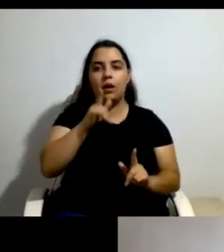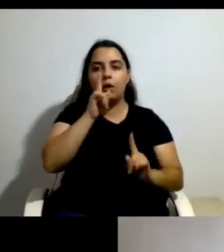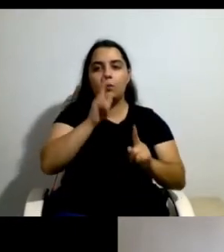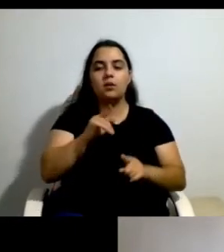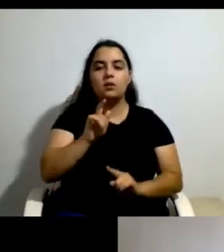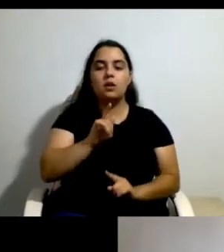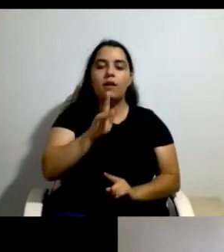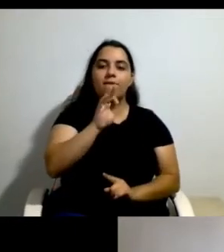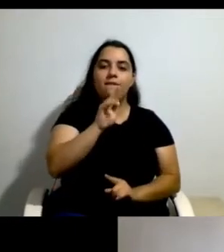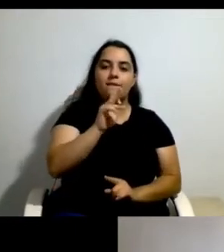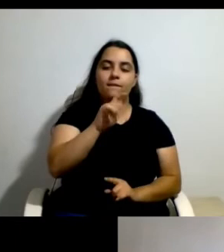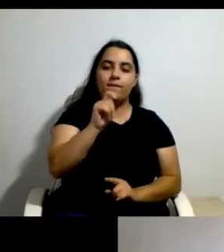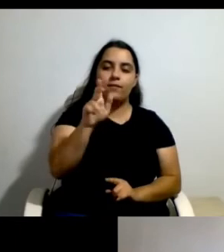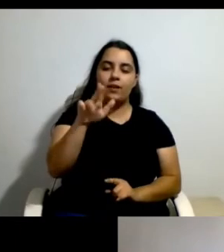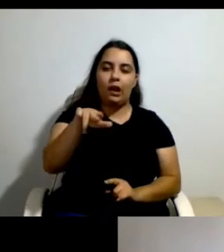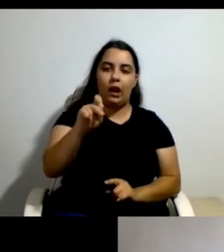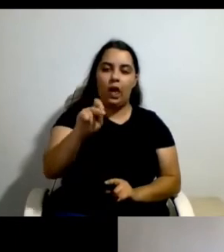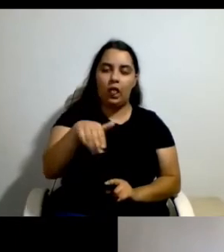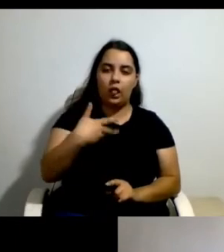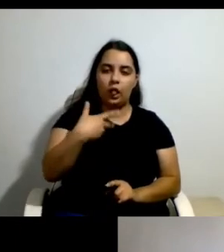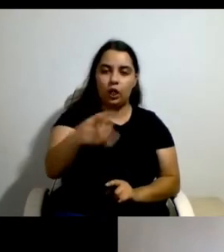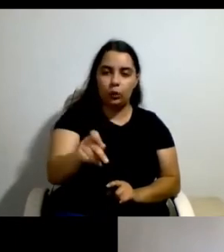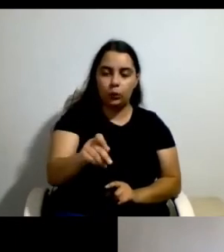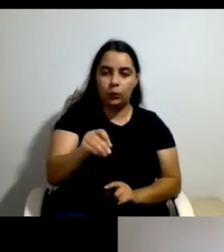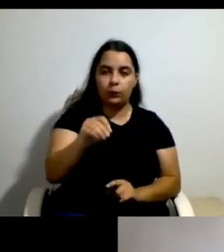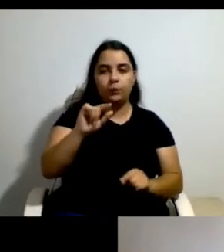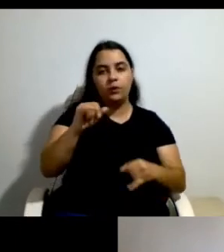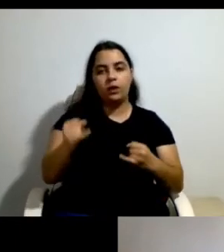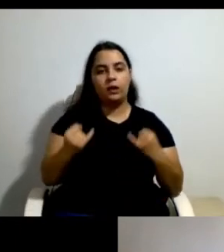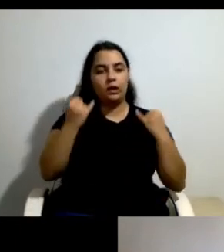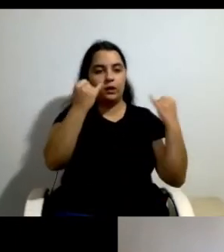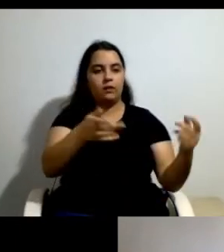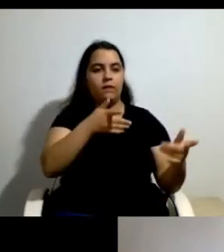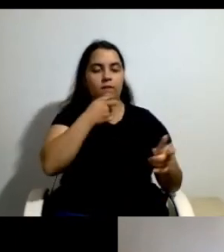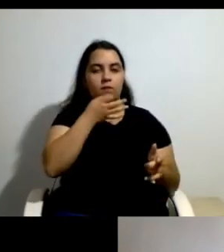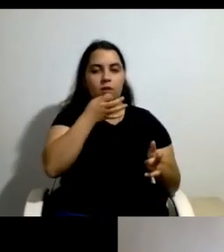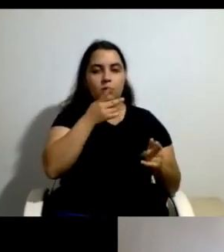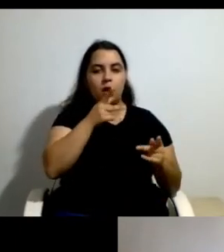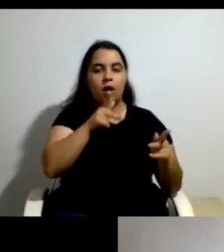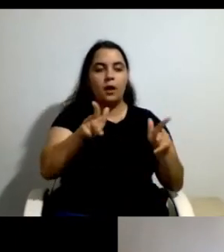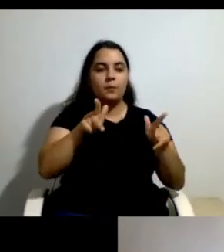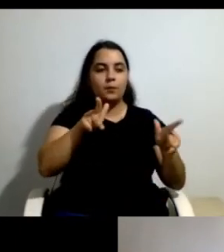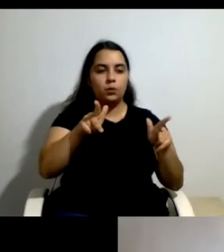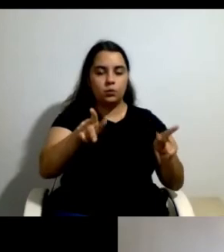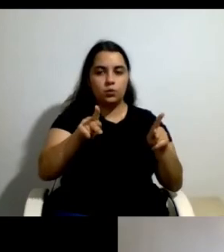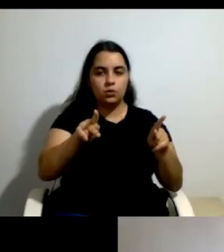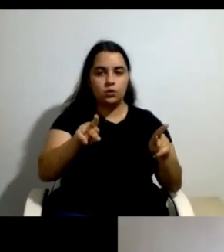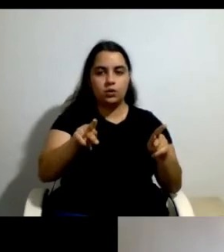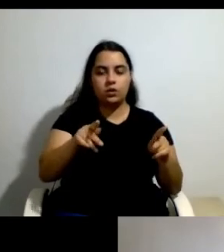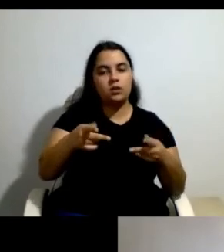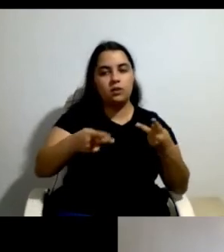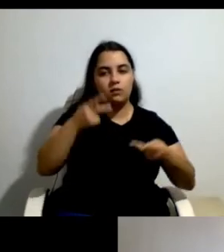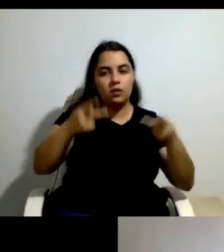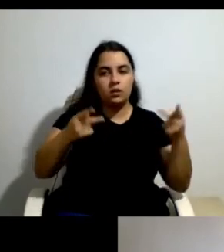depois passar então a desenvolver a metodologia de avaliação do CRI e do